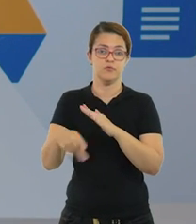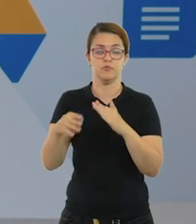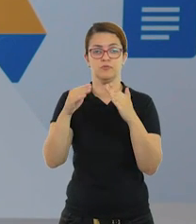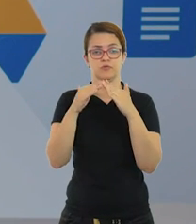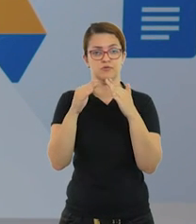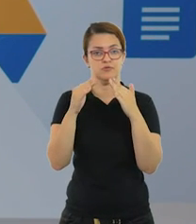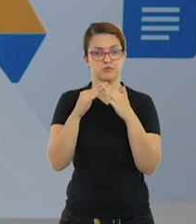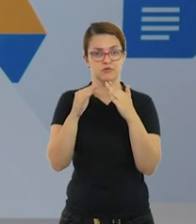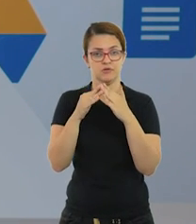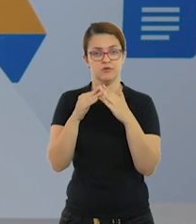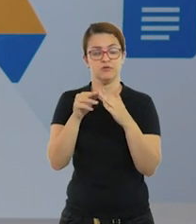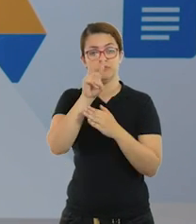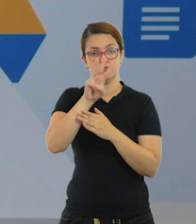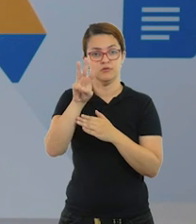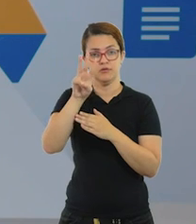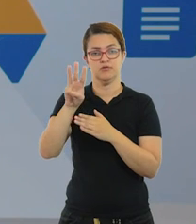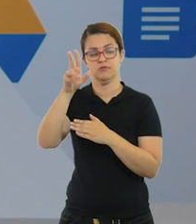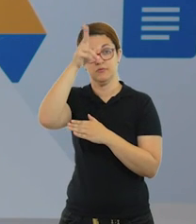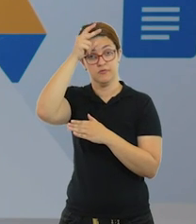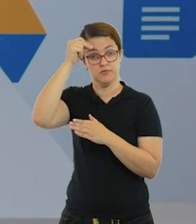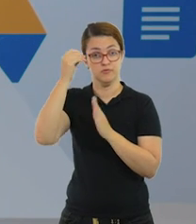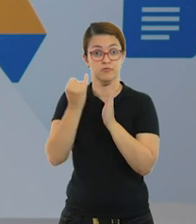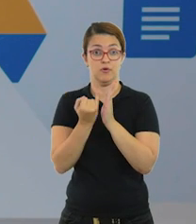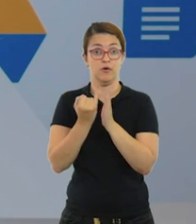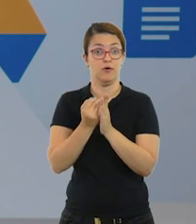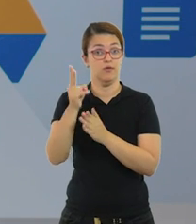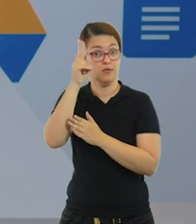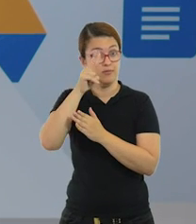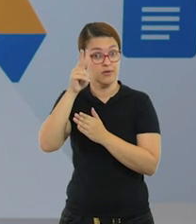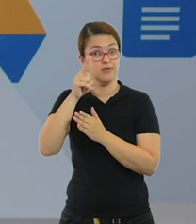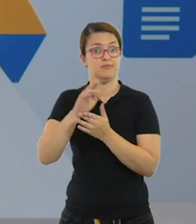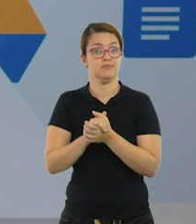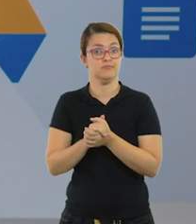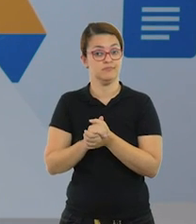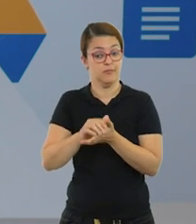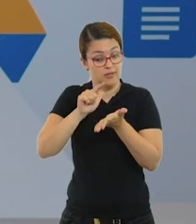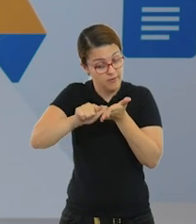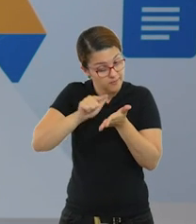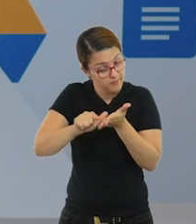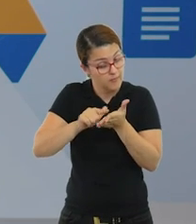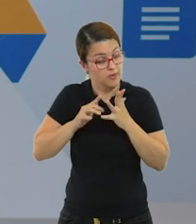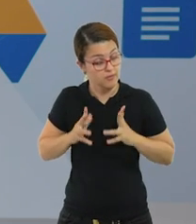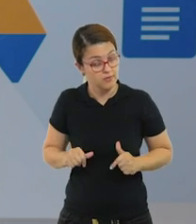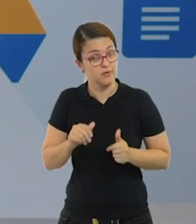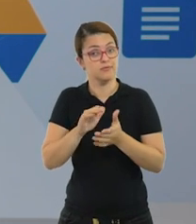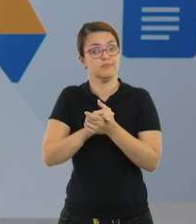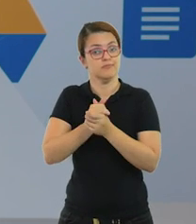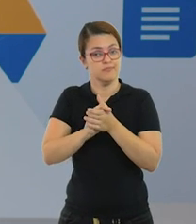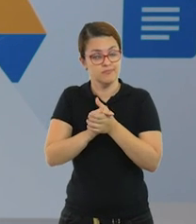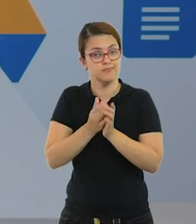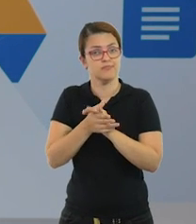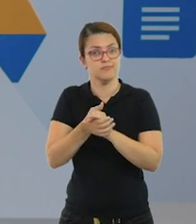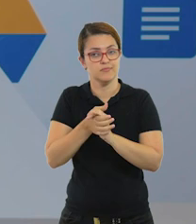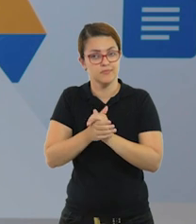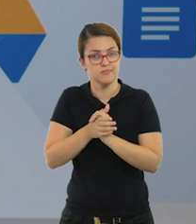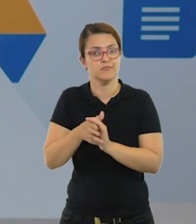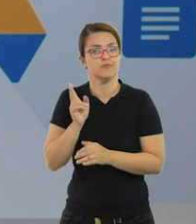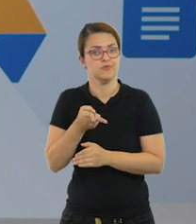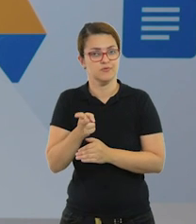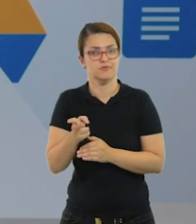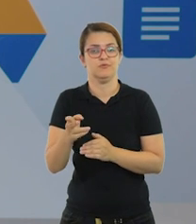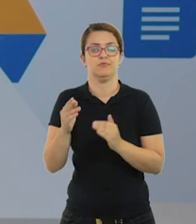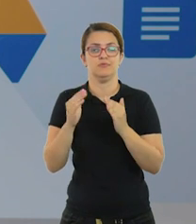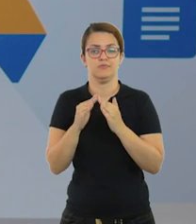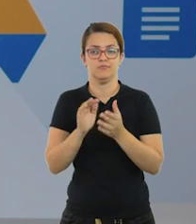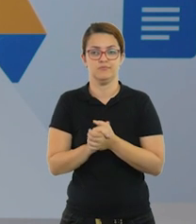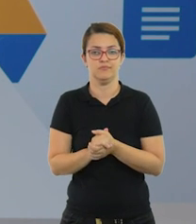de Casa, no site da Prefeitura. Ah, e mais uma vez, a nossa higiene, temos que mantê-la mesmo